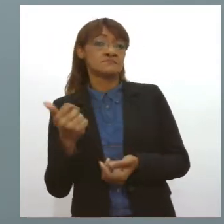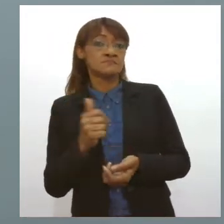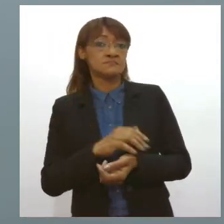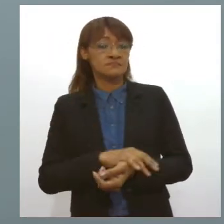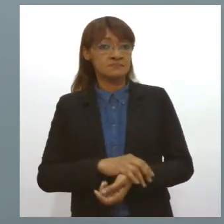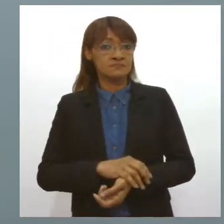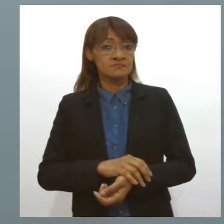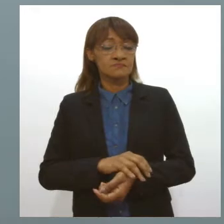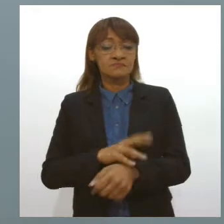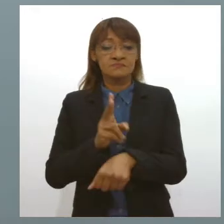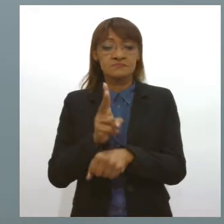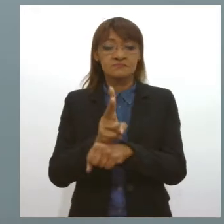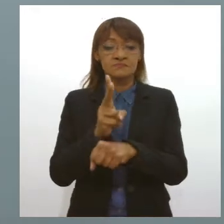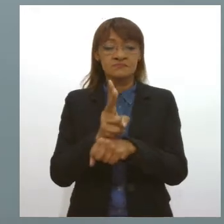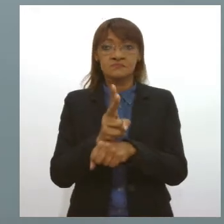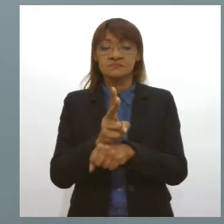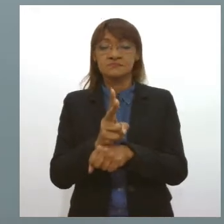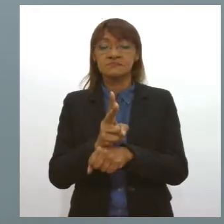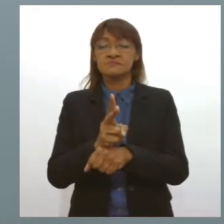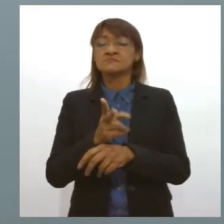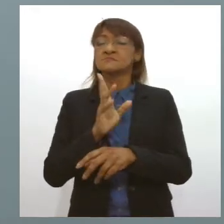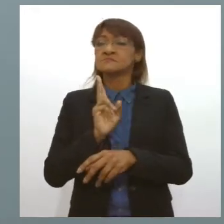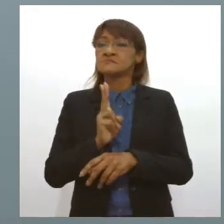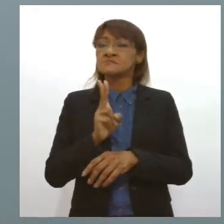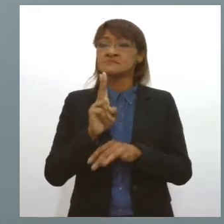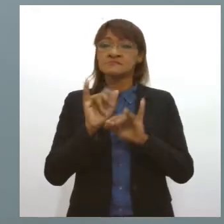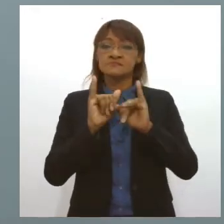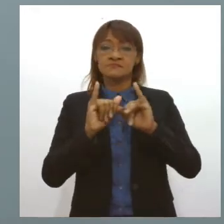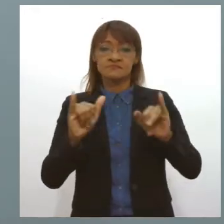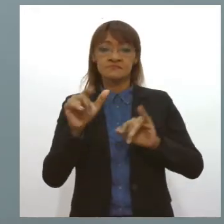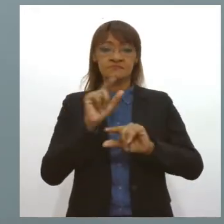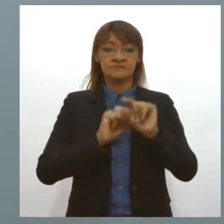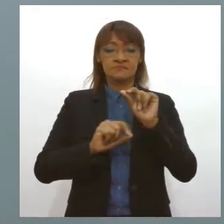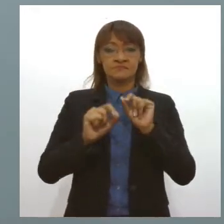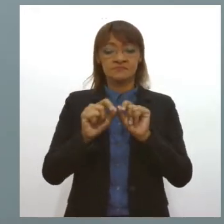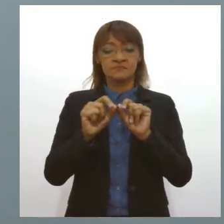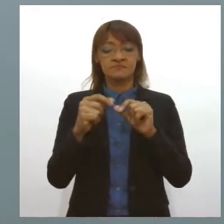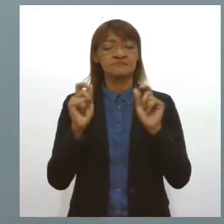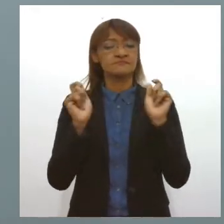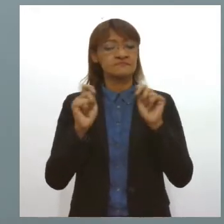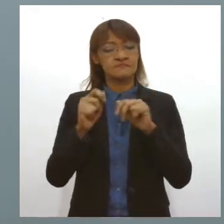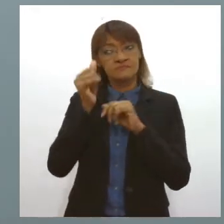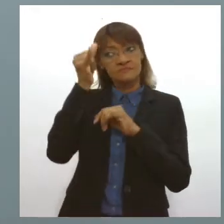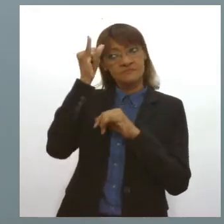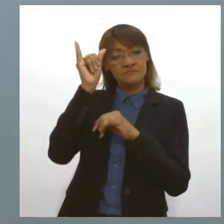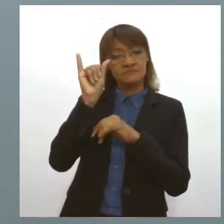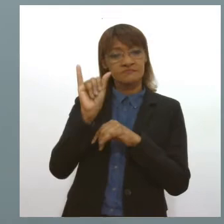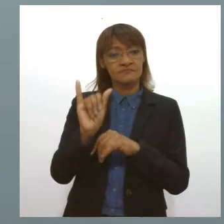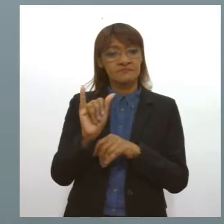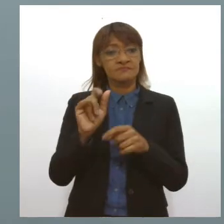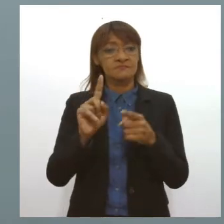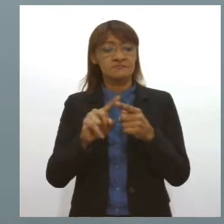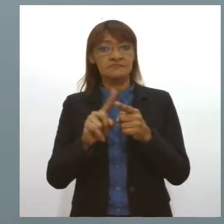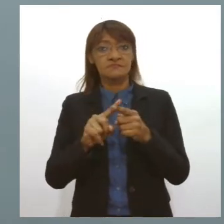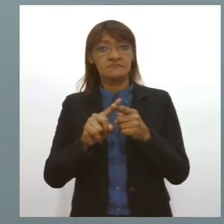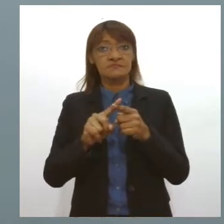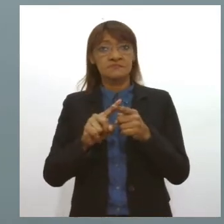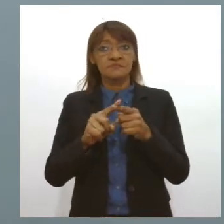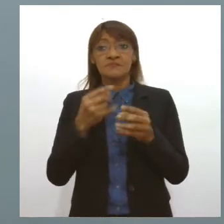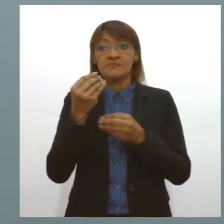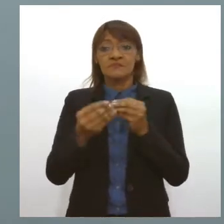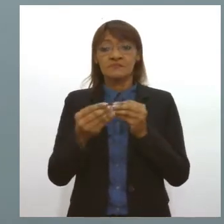E o que a gente mais enfatiza no curso é a prevenção e o primeiro atendimento ao paciente queimado.